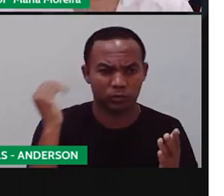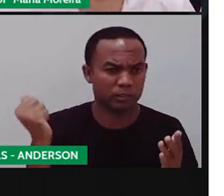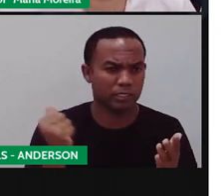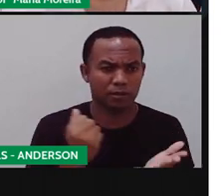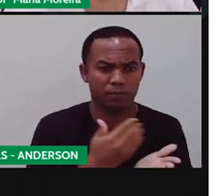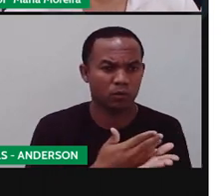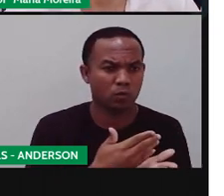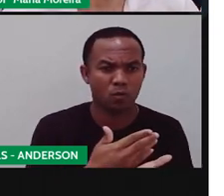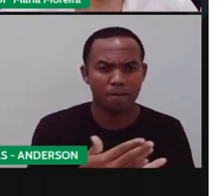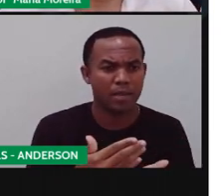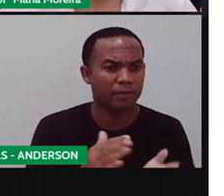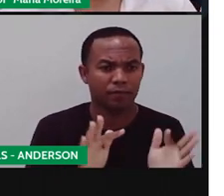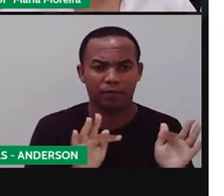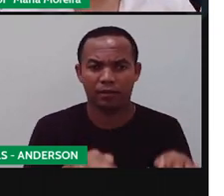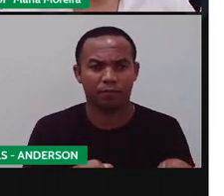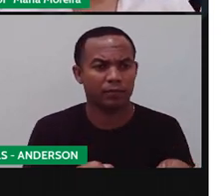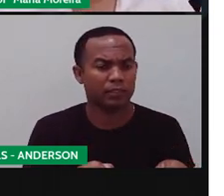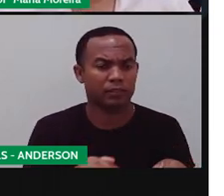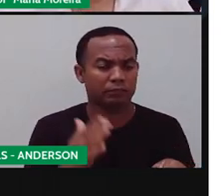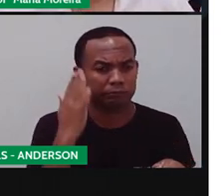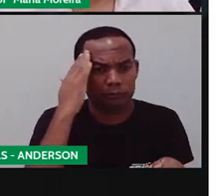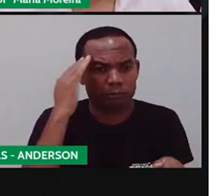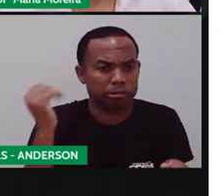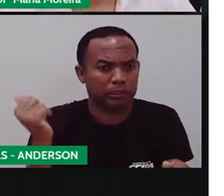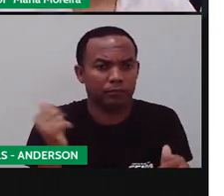e onde termina o outro, tá?